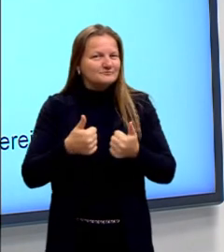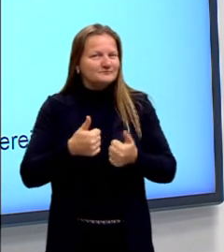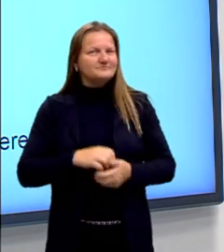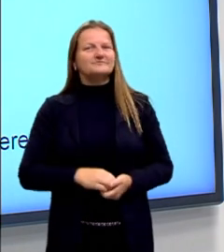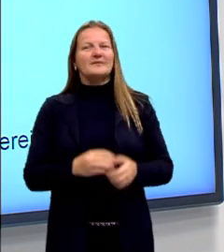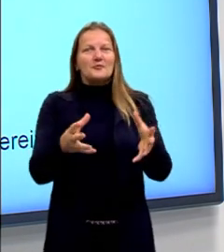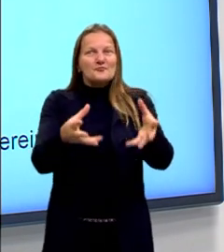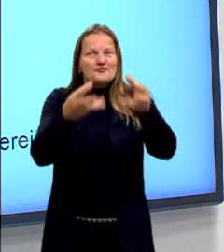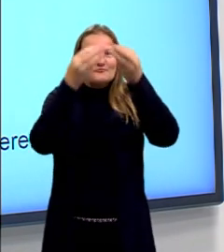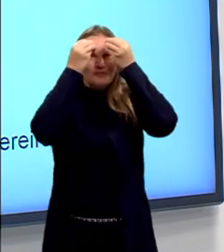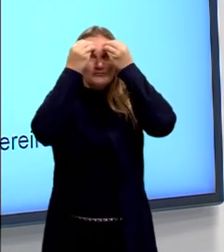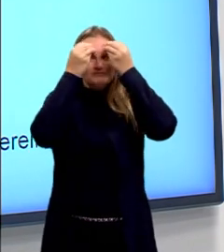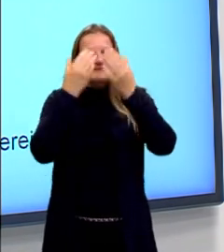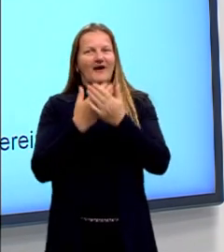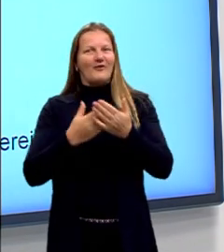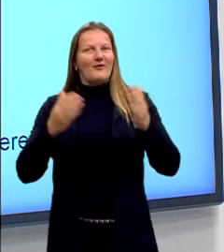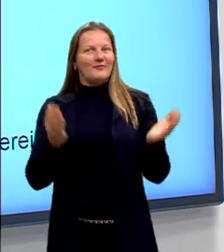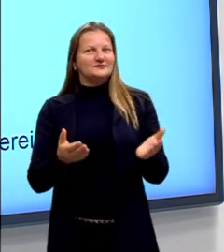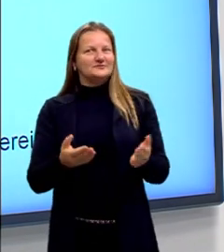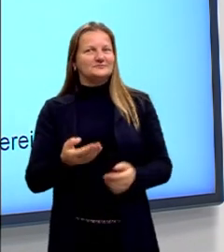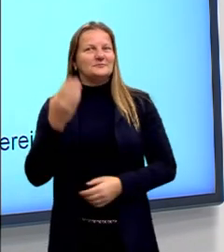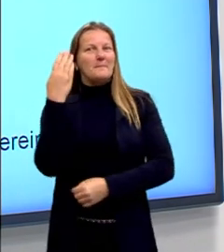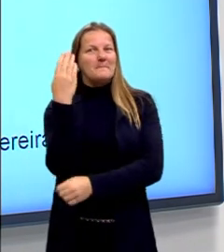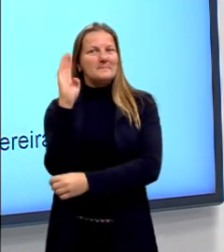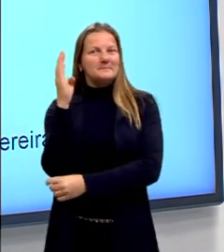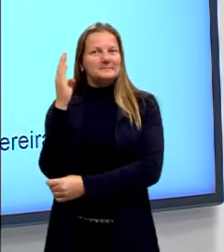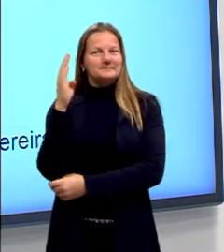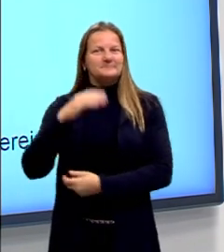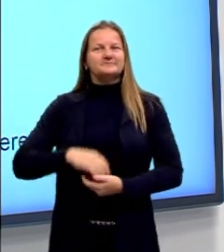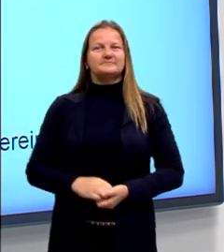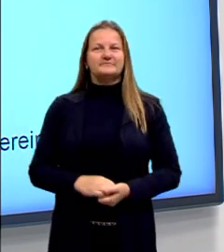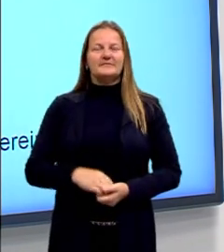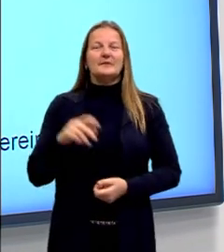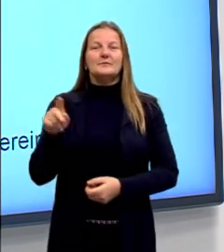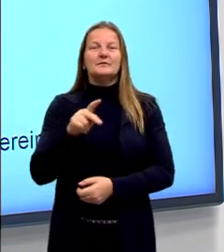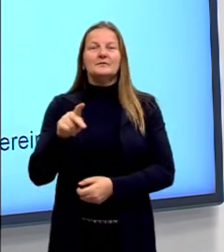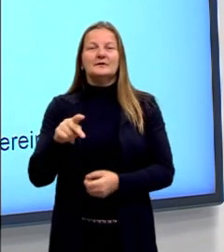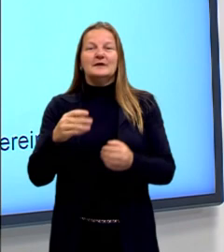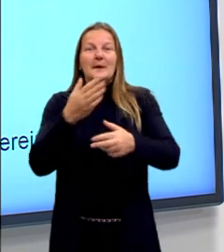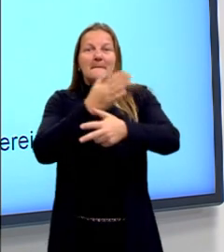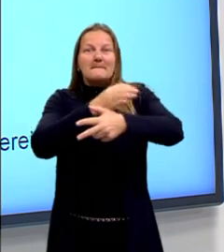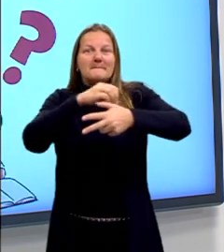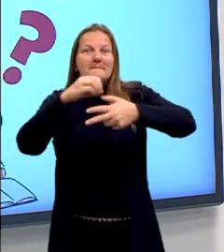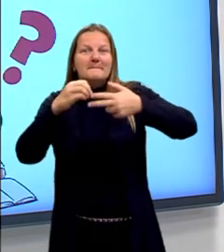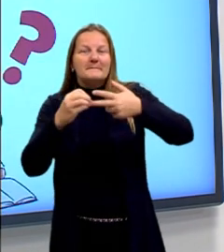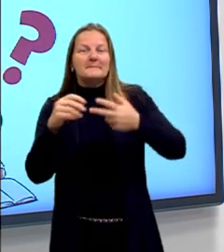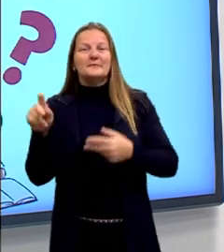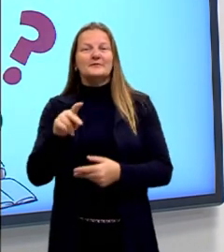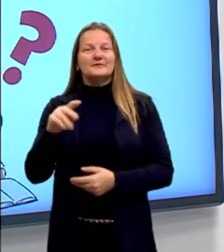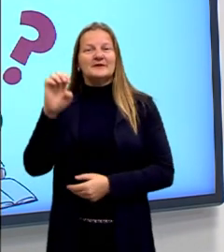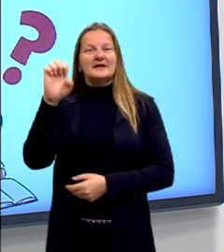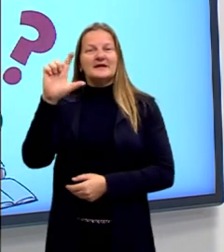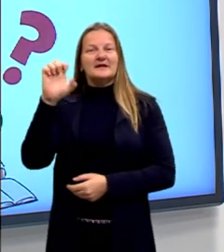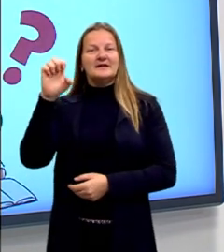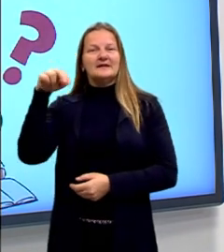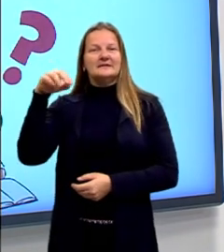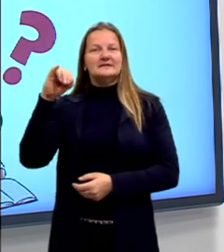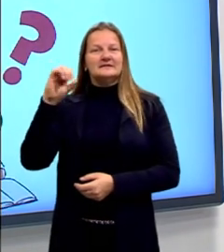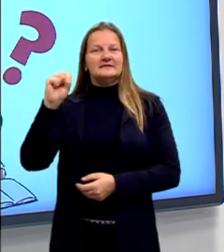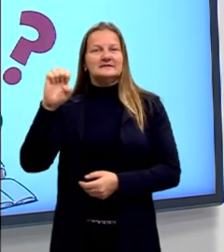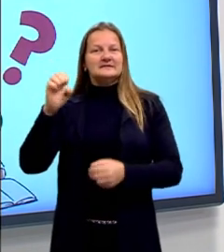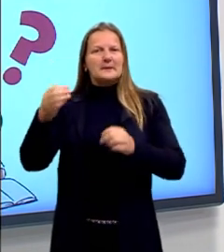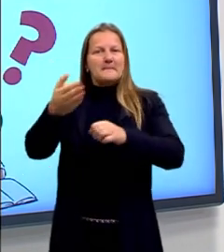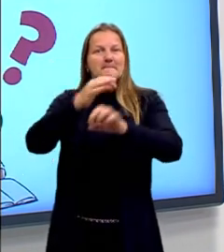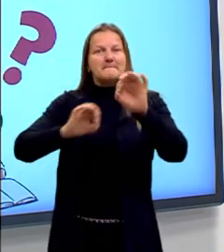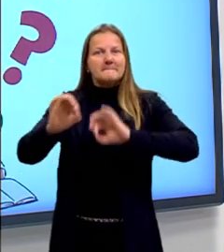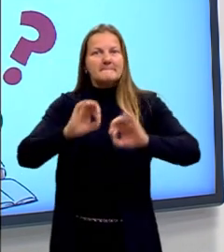para estudar a aula de hoje? Aula de Biologia, programa Pré-Enem, preparação para o